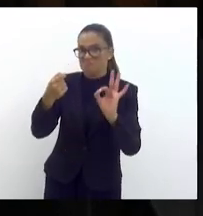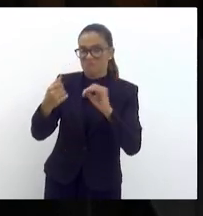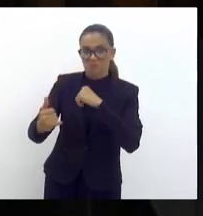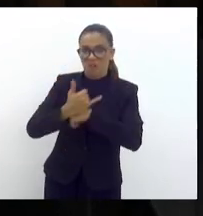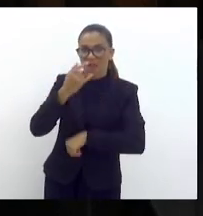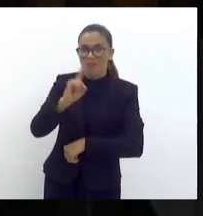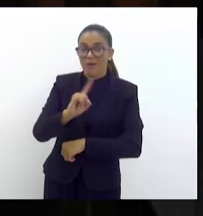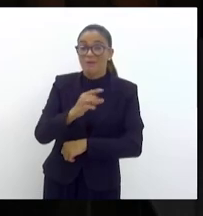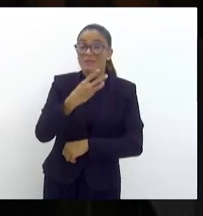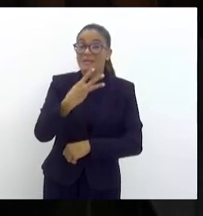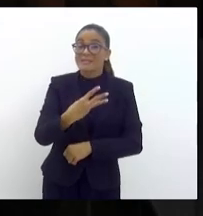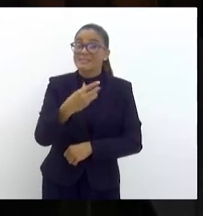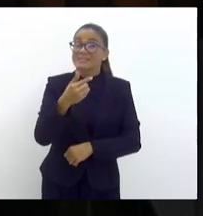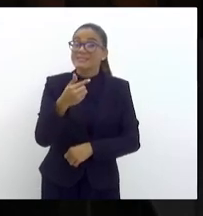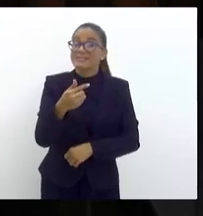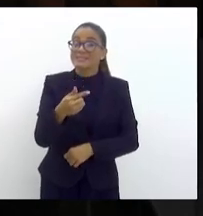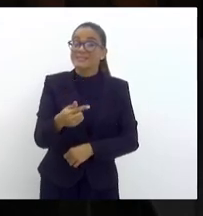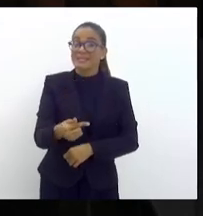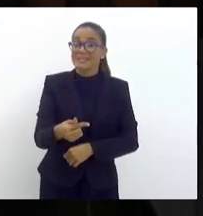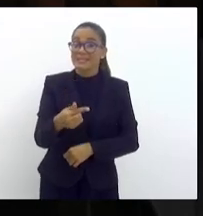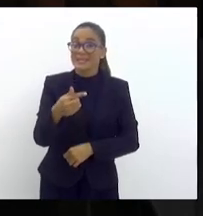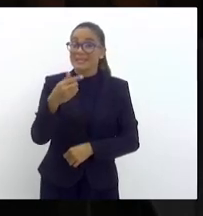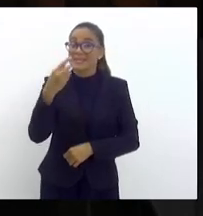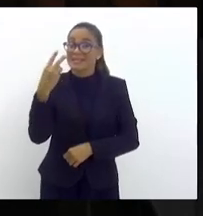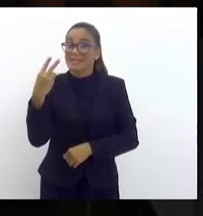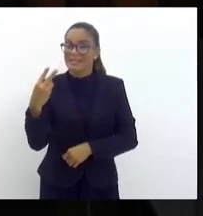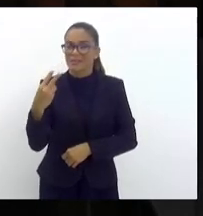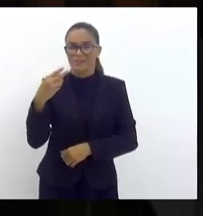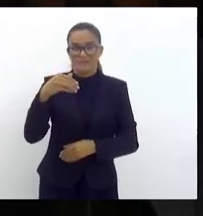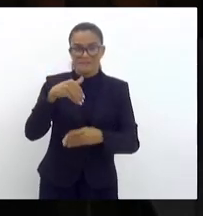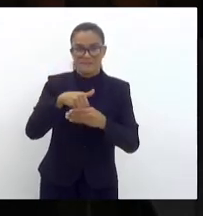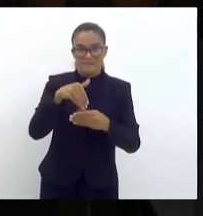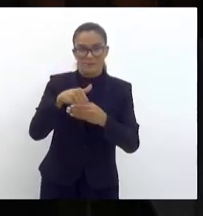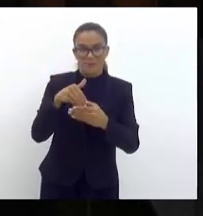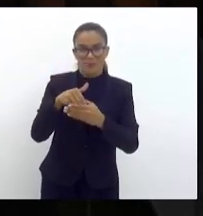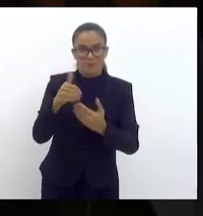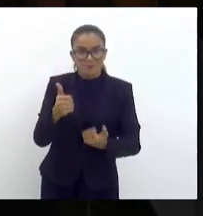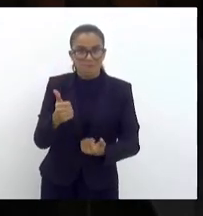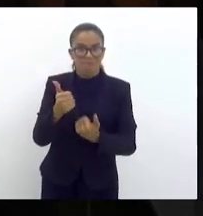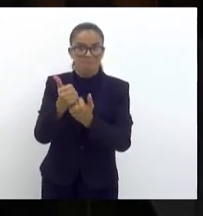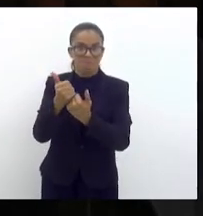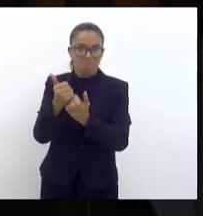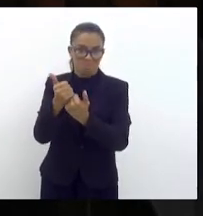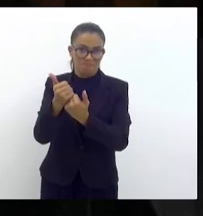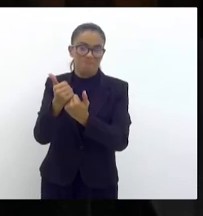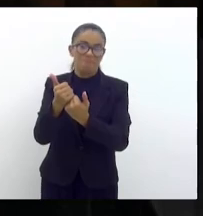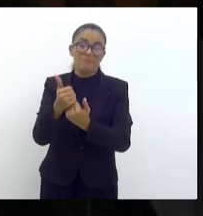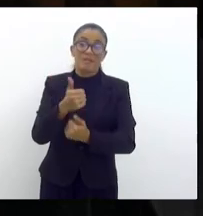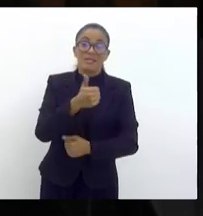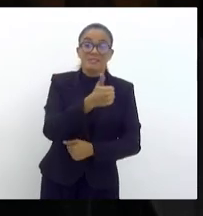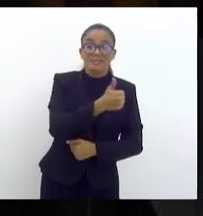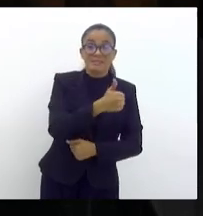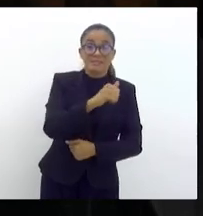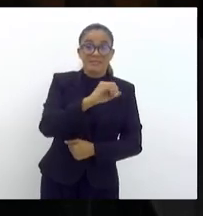372 votos favoráveis e 108